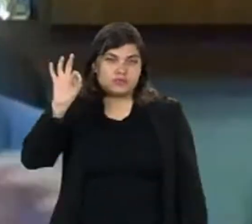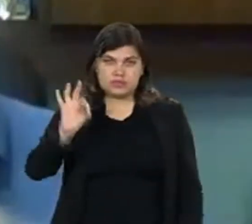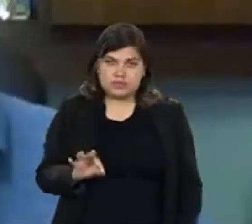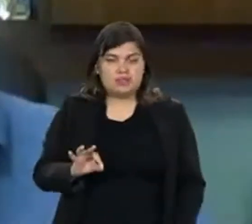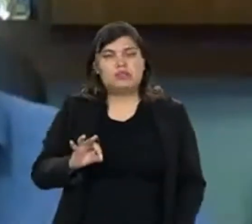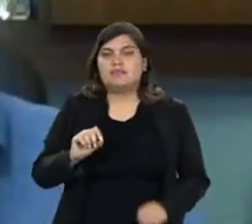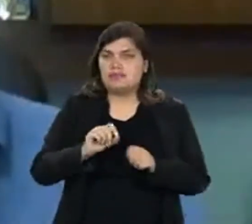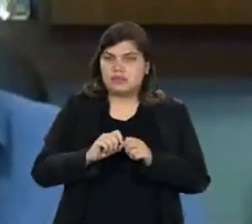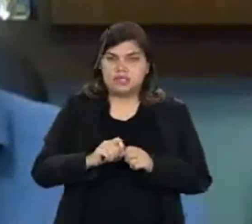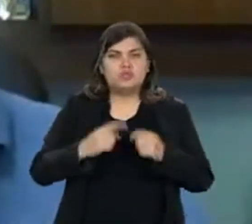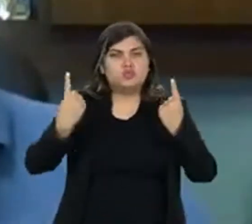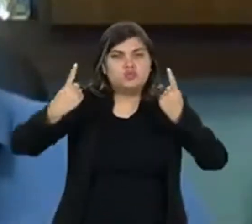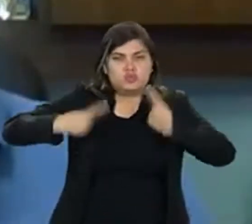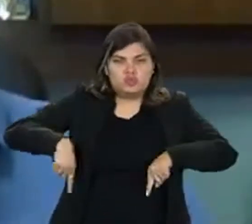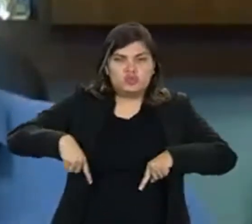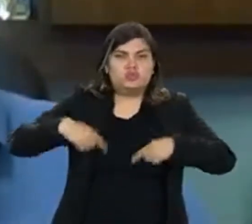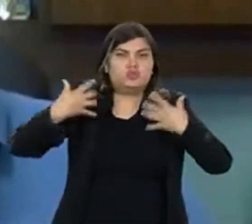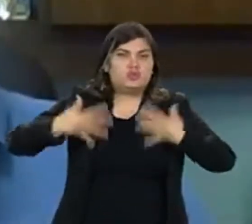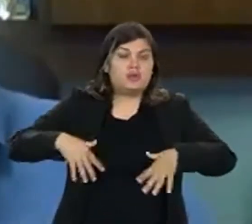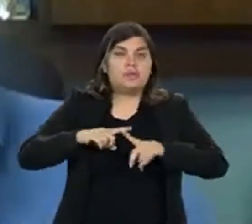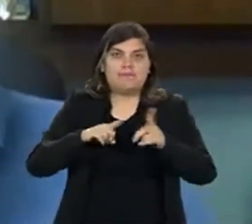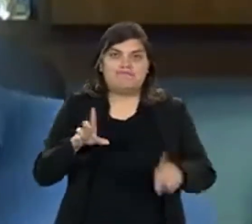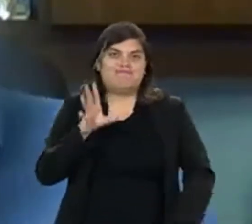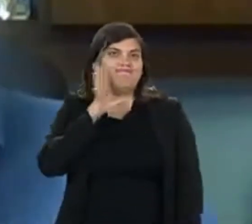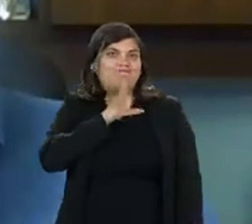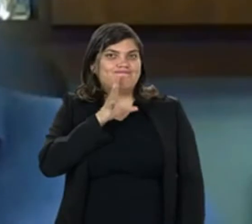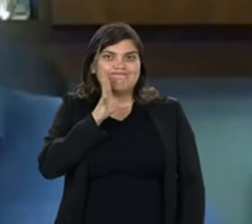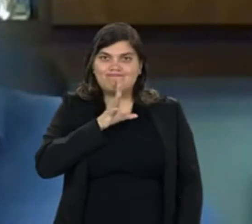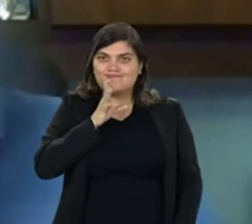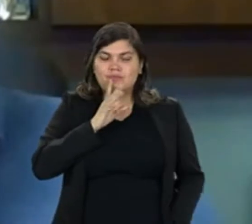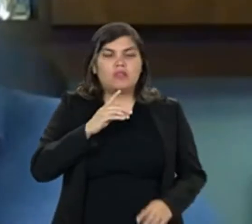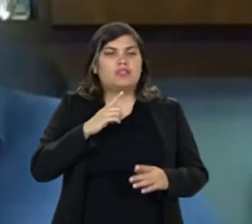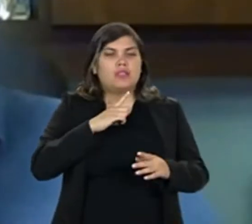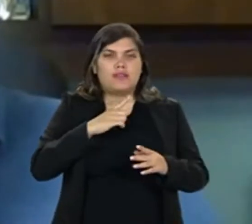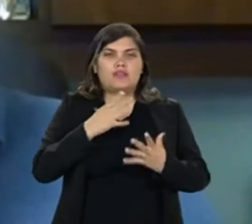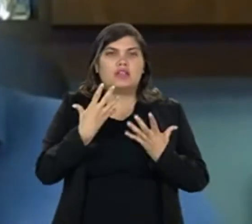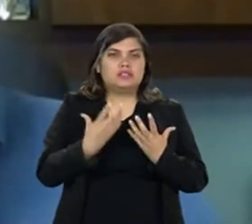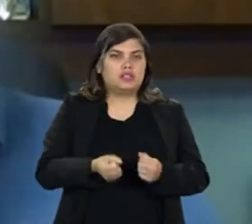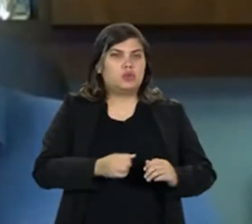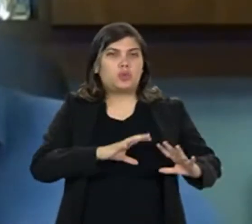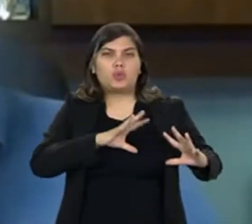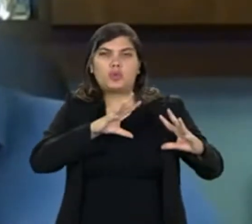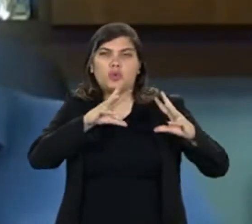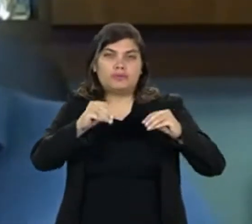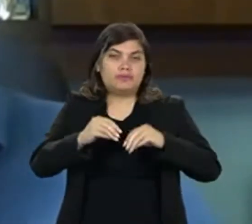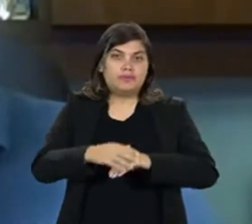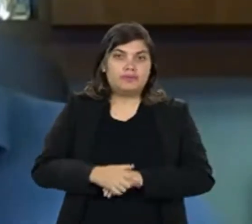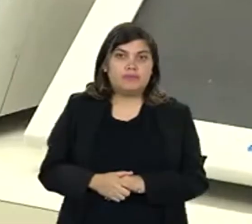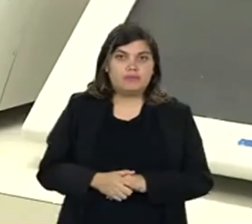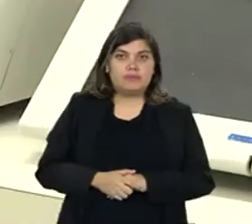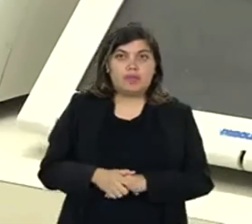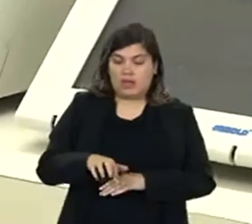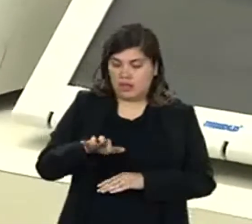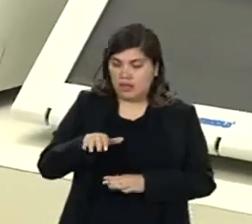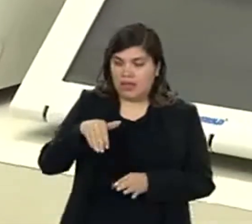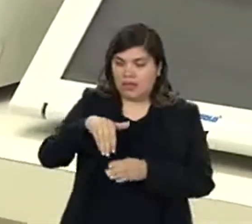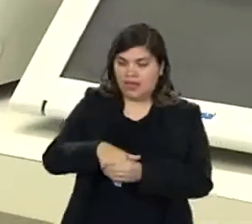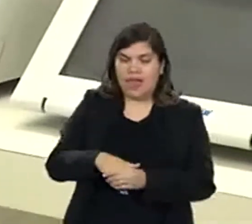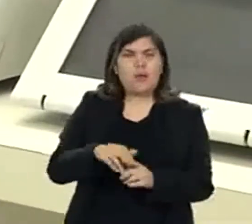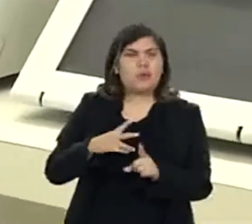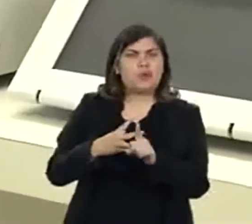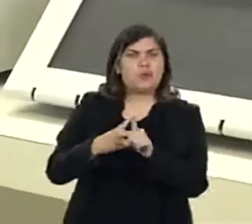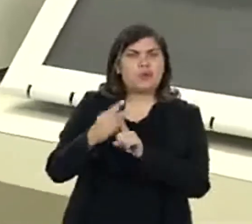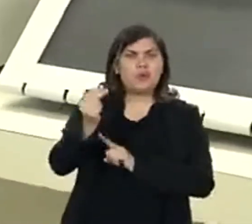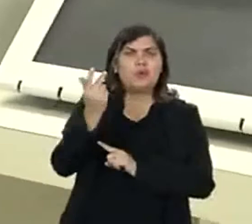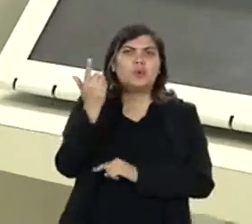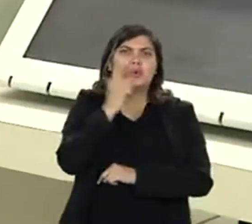fazer 100% e foi 100%. Foi um desafio, mas foi muito legal. E aí foi uma aceitação total. A urna eletrônica é